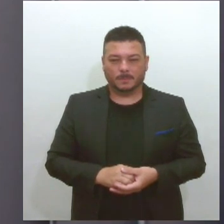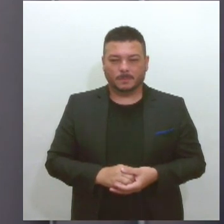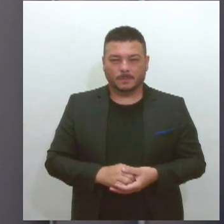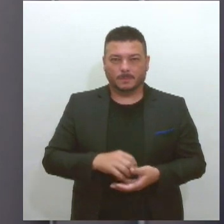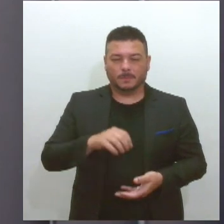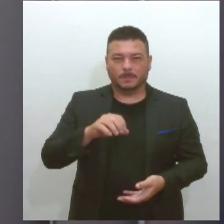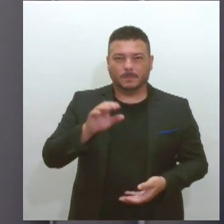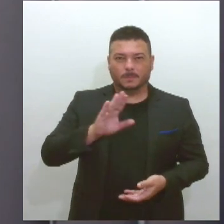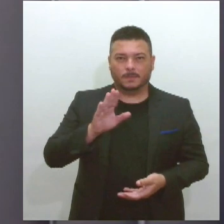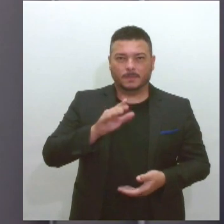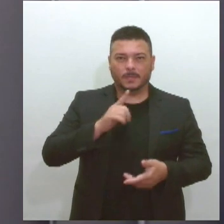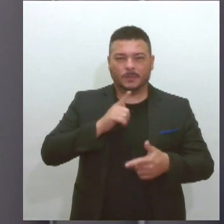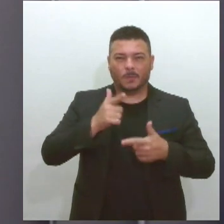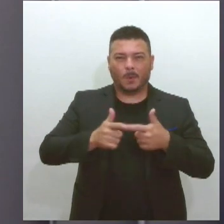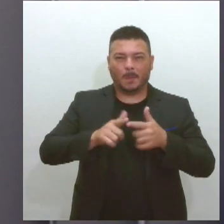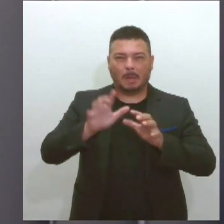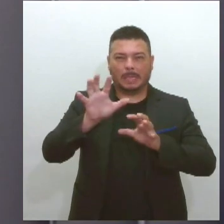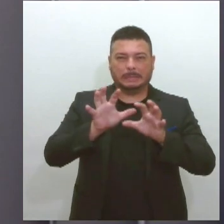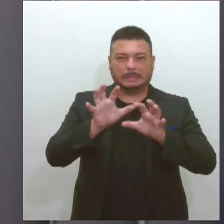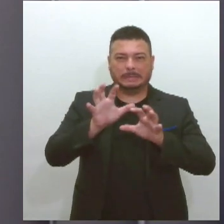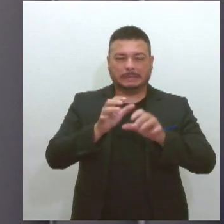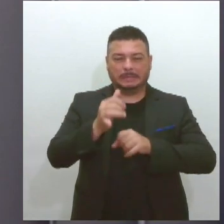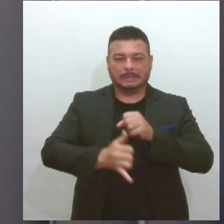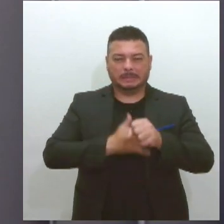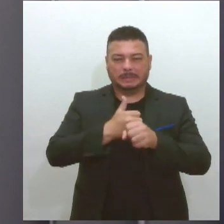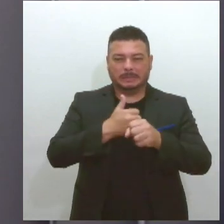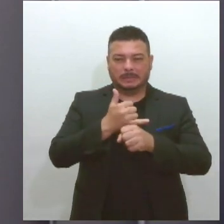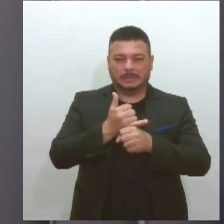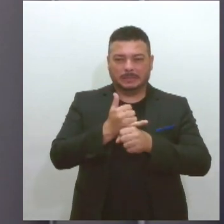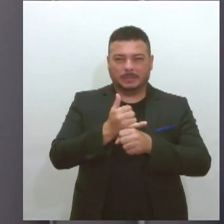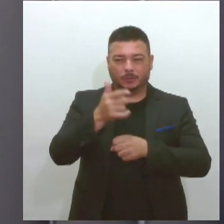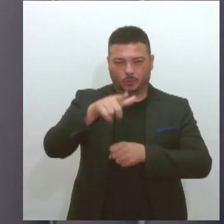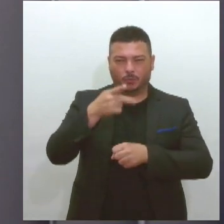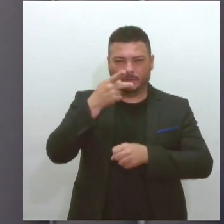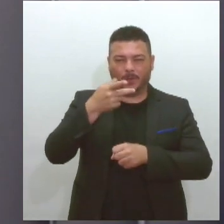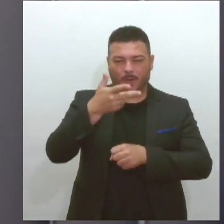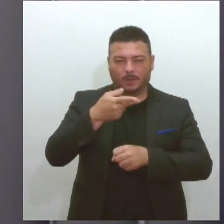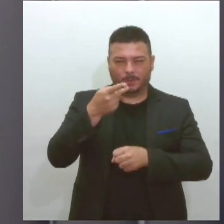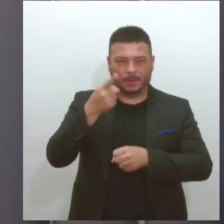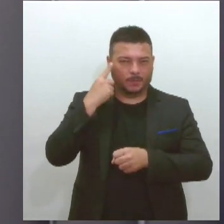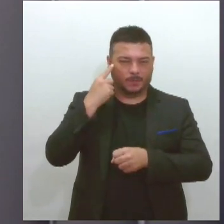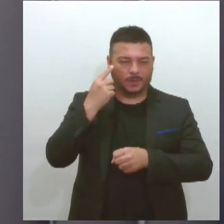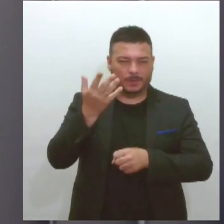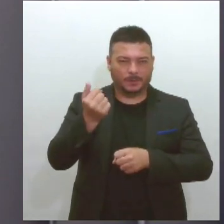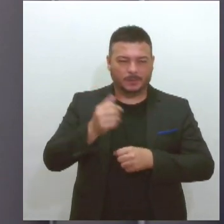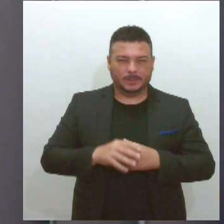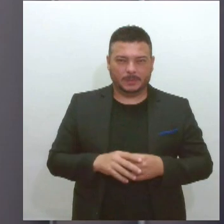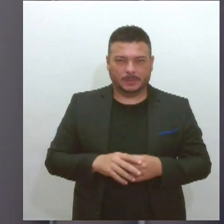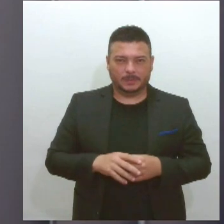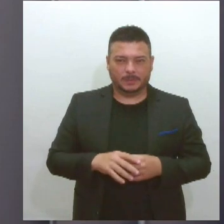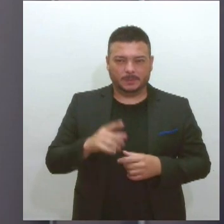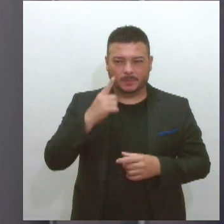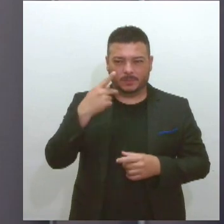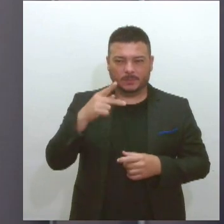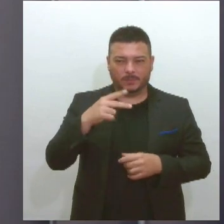travadinha aqui na internet. Oi, fala de novo para a gente, Suiane, para ver se a consegue captar a sua mensagem.